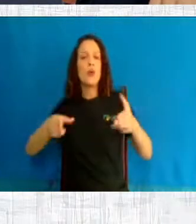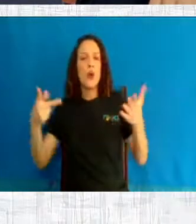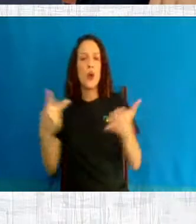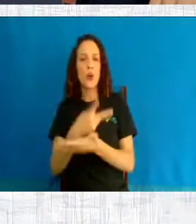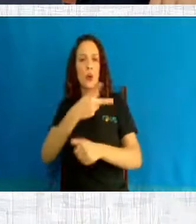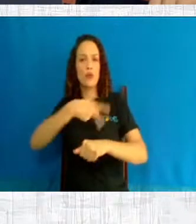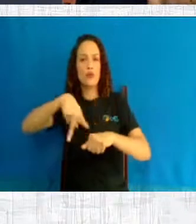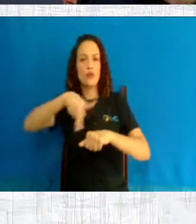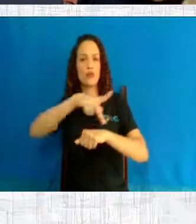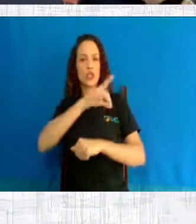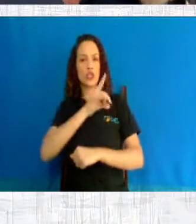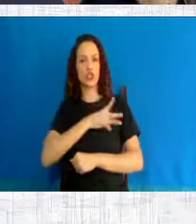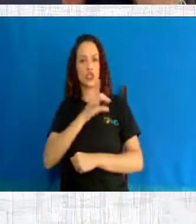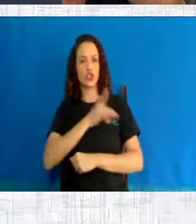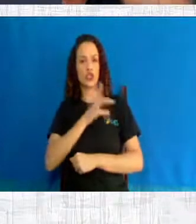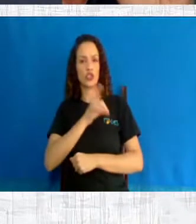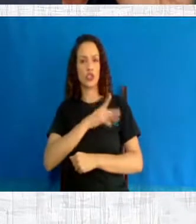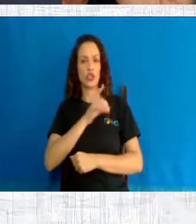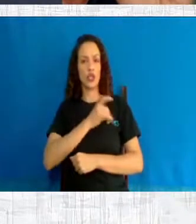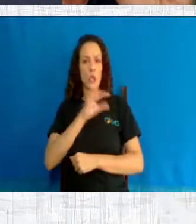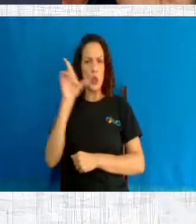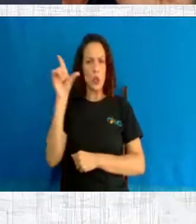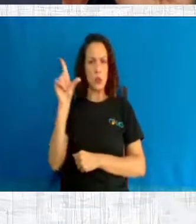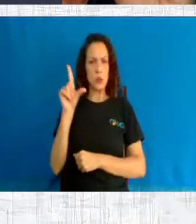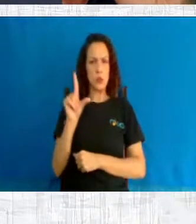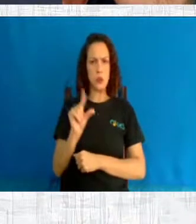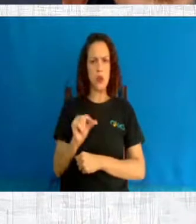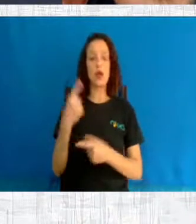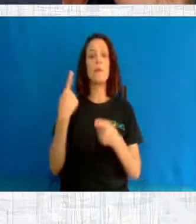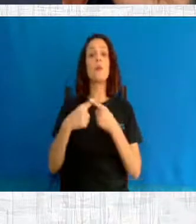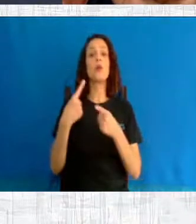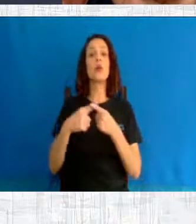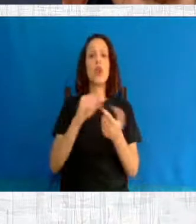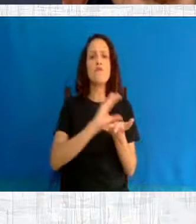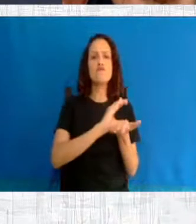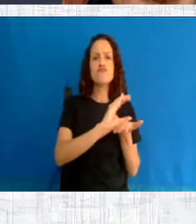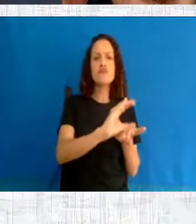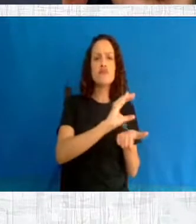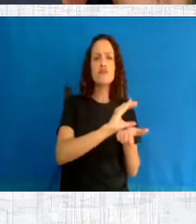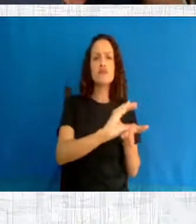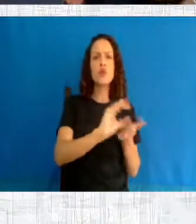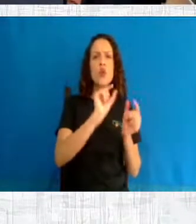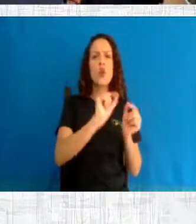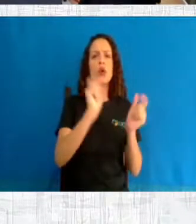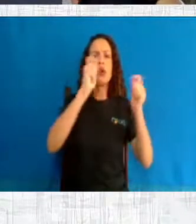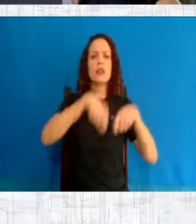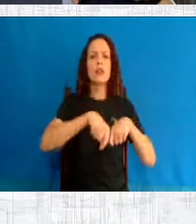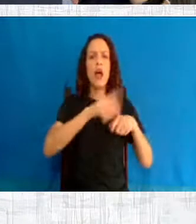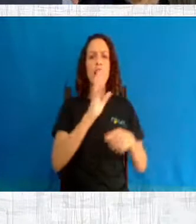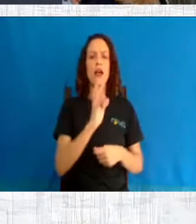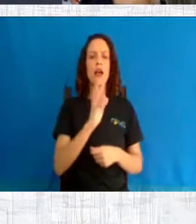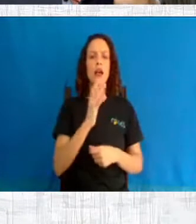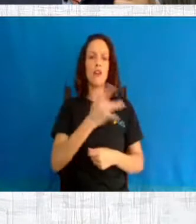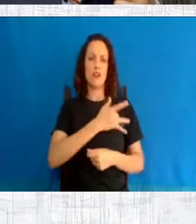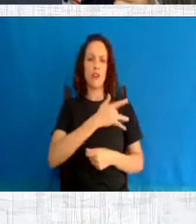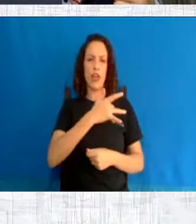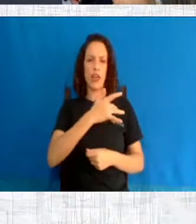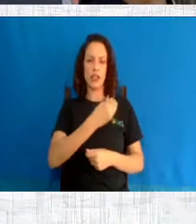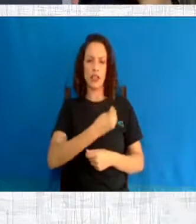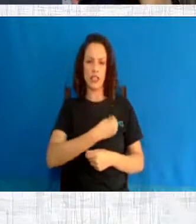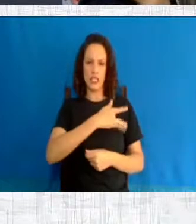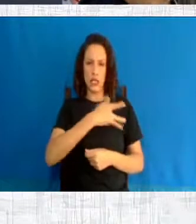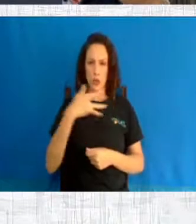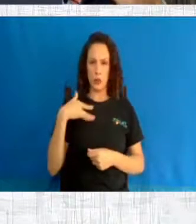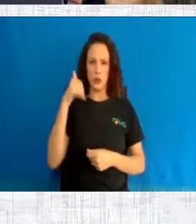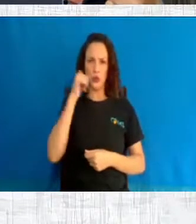por conta de aborto, porque investiu no que realmente faz diferença para salvar a vida das mulheres. É a atenção no pré-natal,